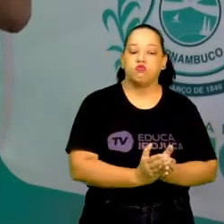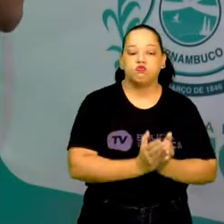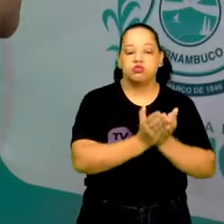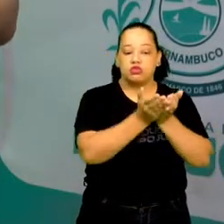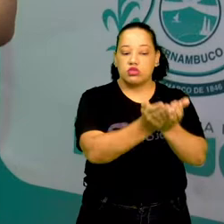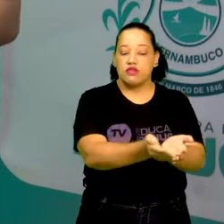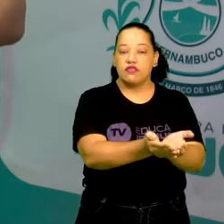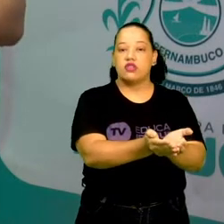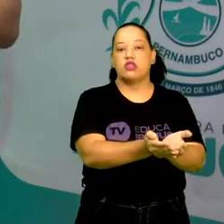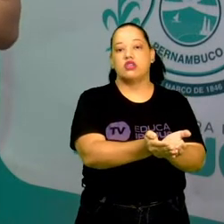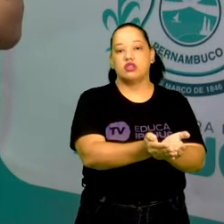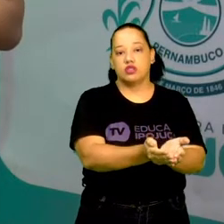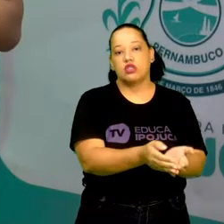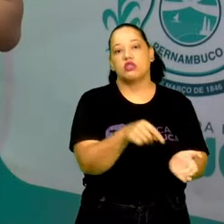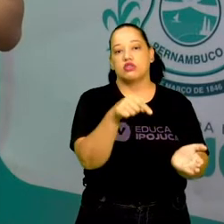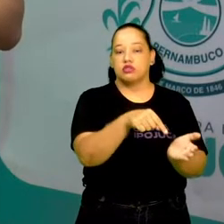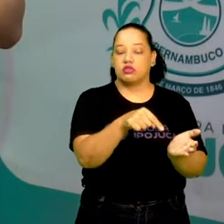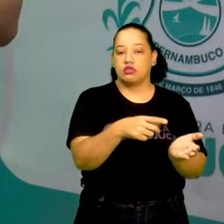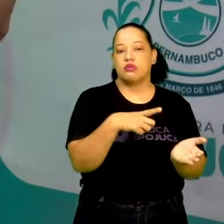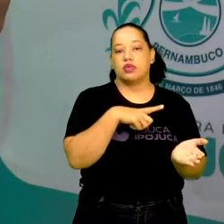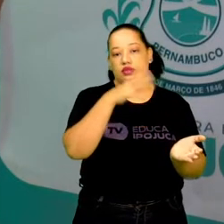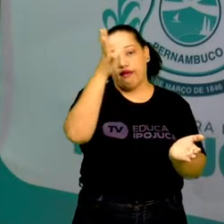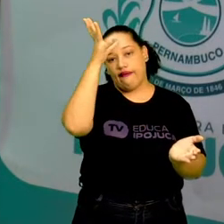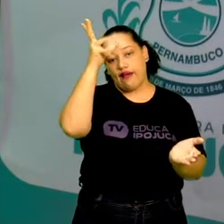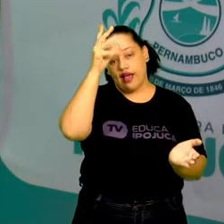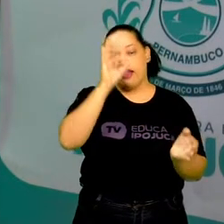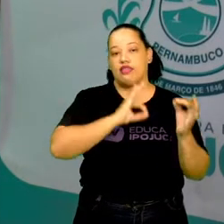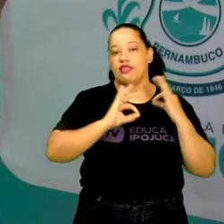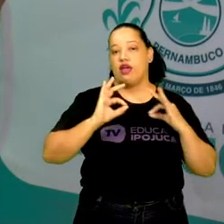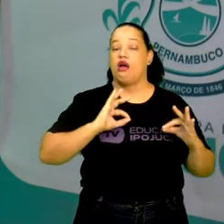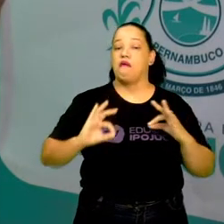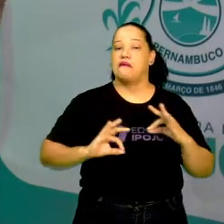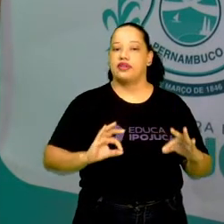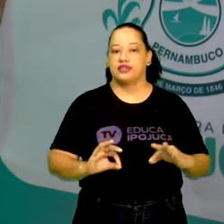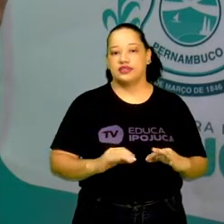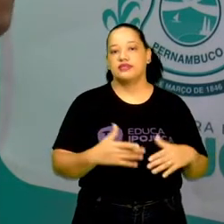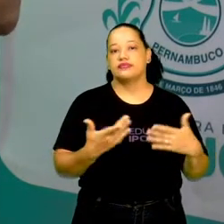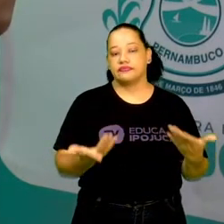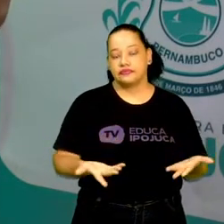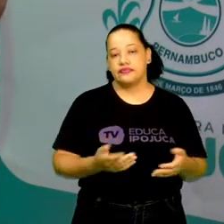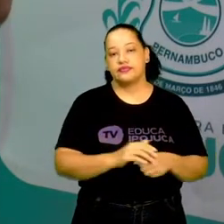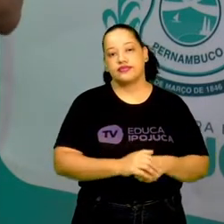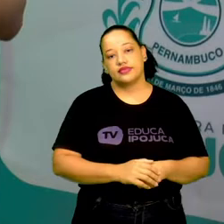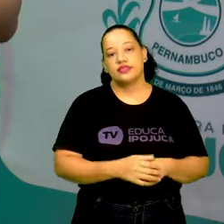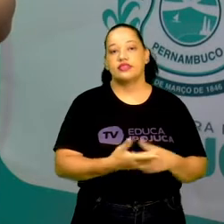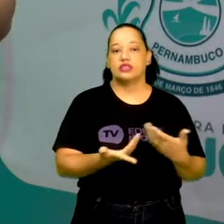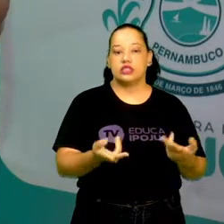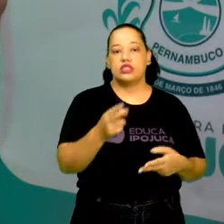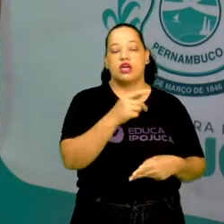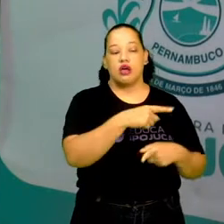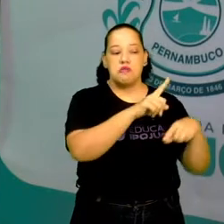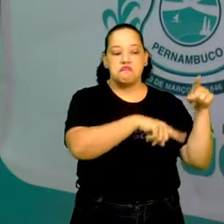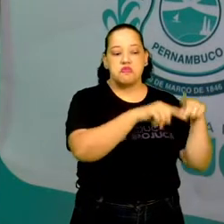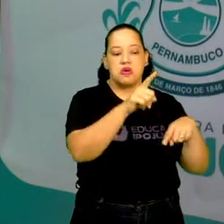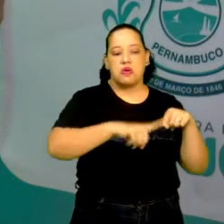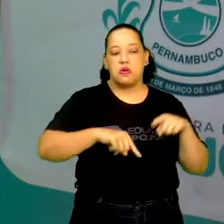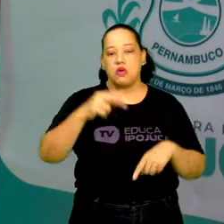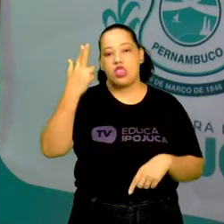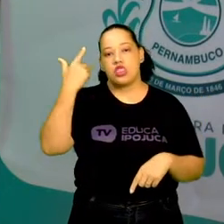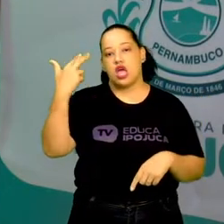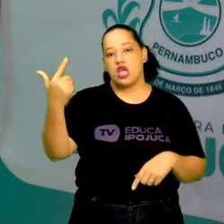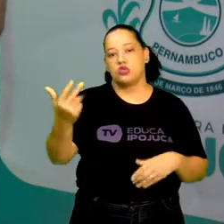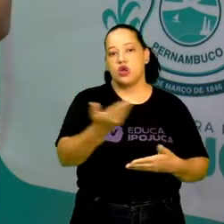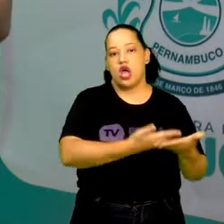do prato da Galinha de Angola. Percebam como os elementos culturais, eles se misturam, se interagem